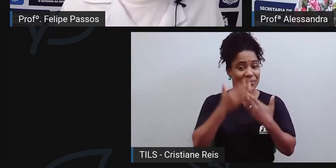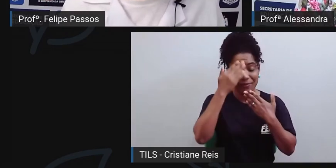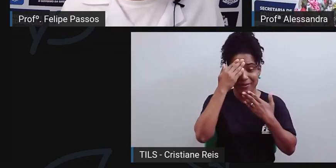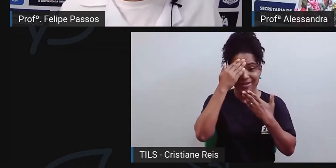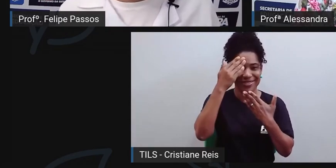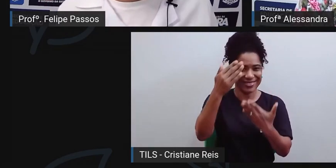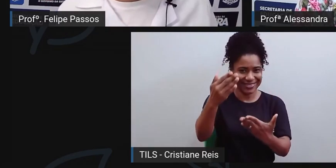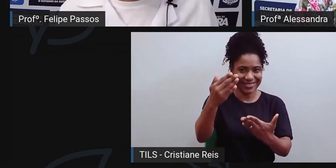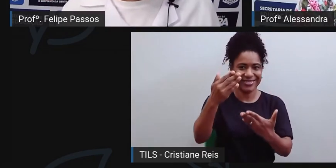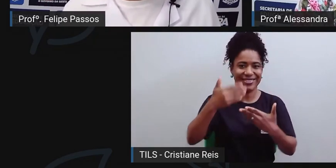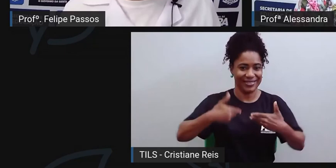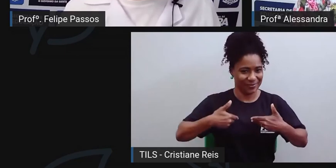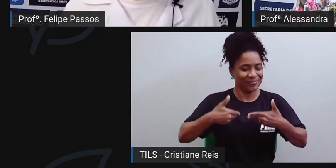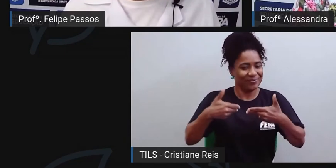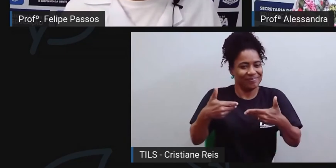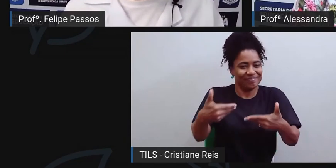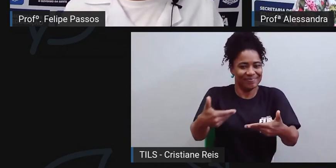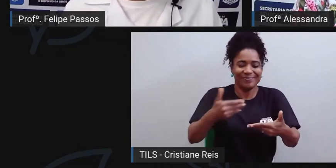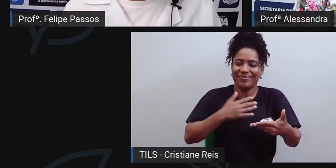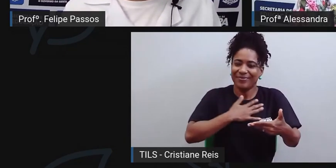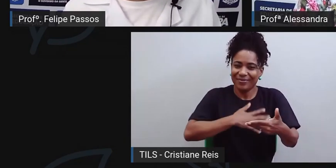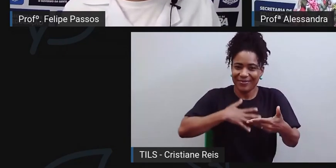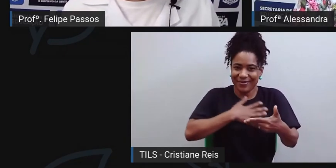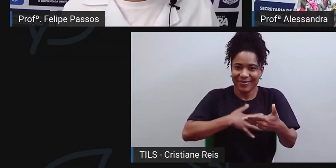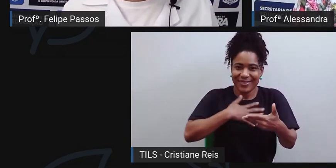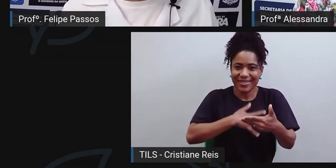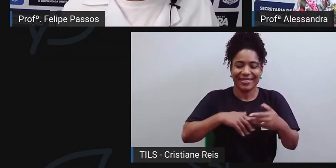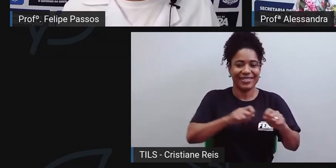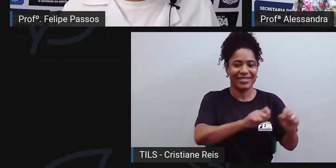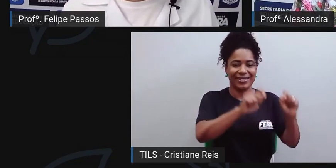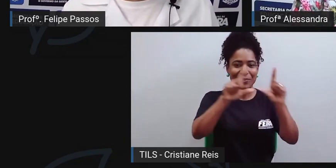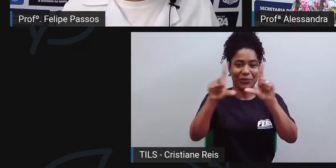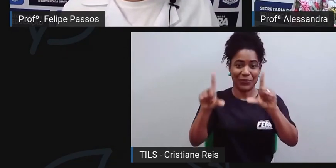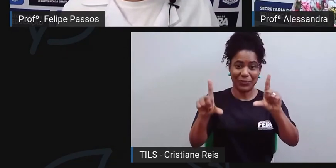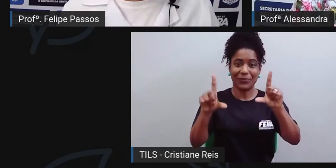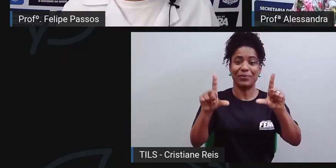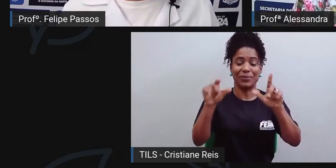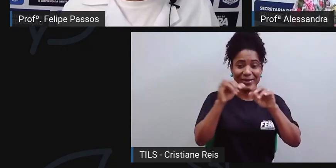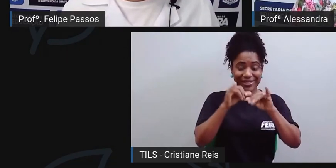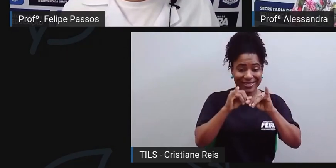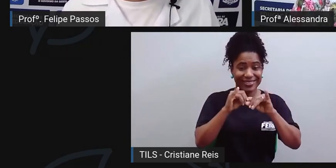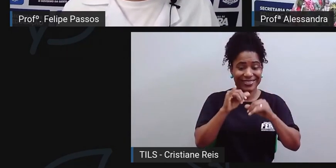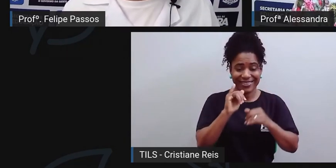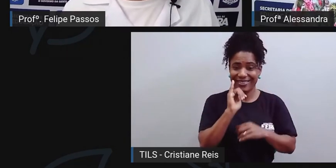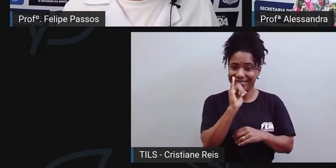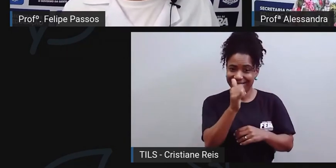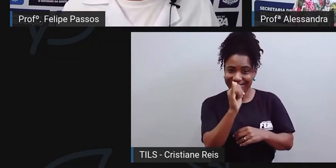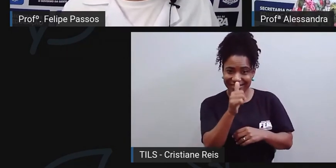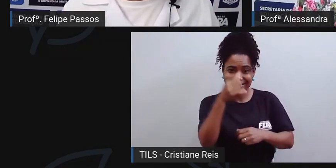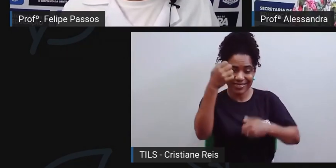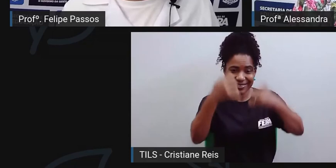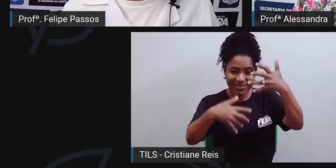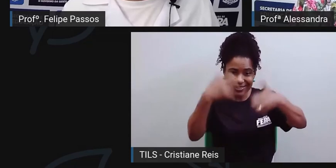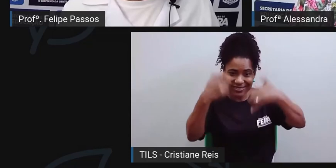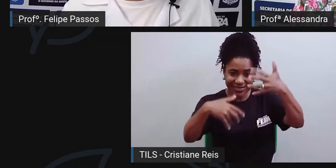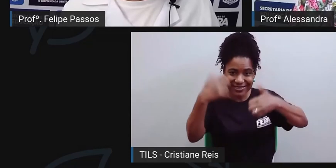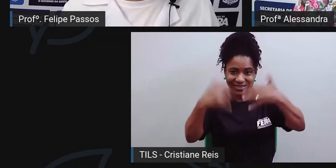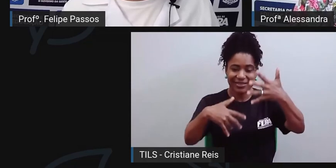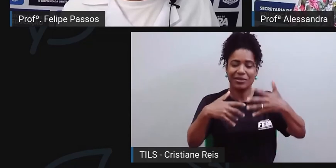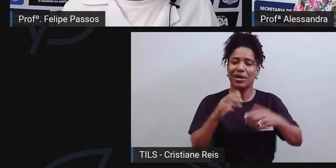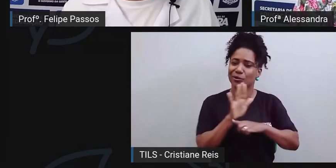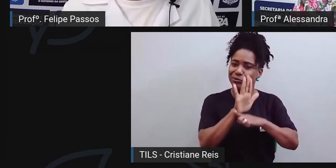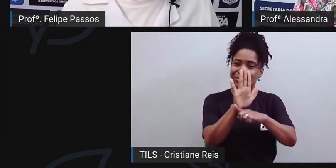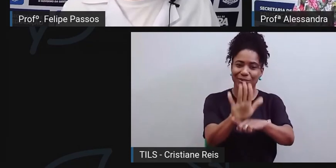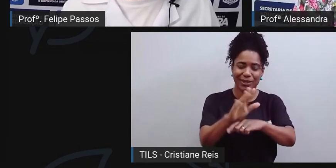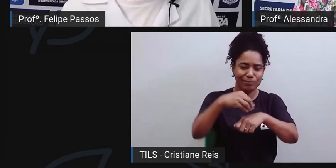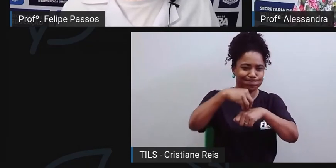é uma grande satisfação poder estar falando aqui para toda a rede, para todas as pessoas que vão nos assistir e que eu espero ter contribuído